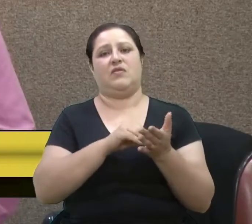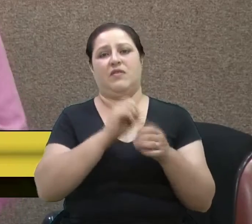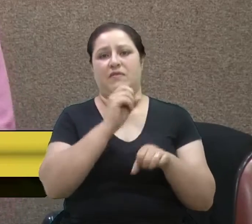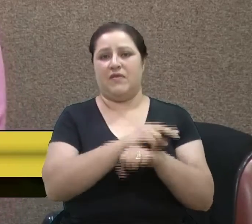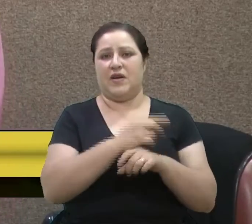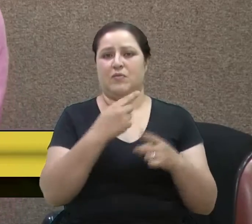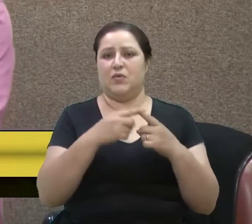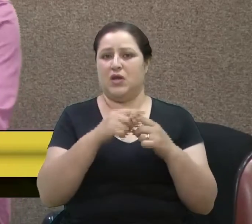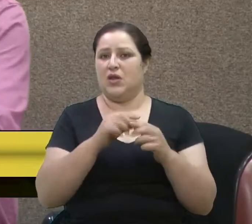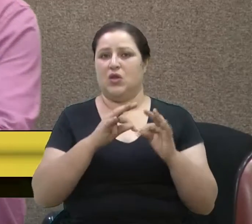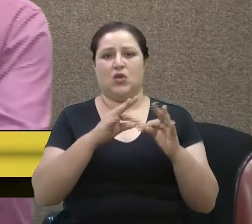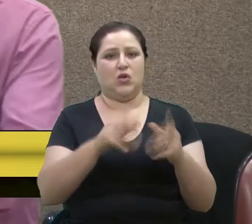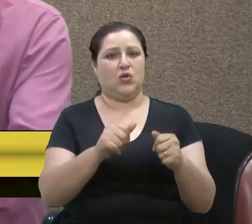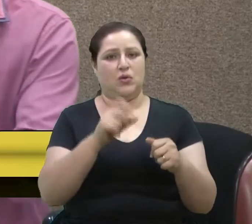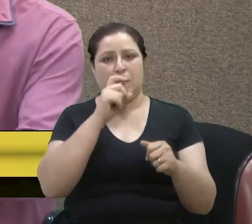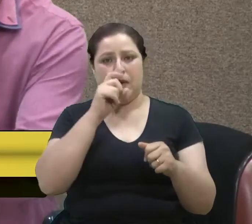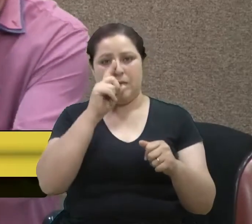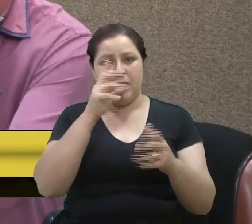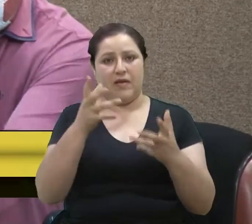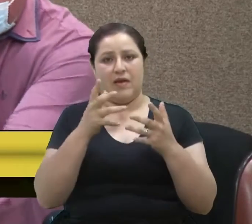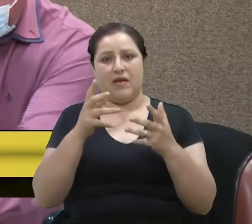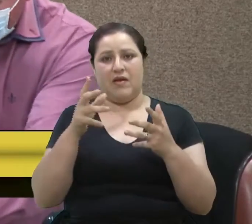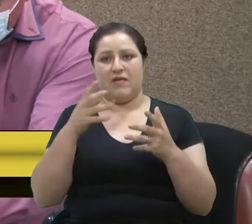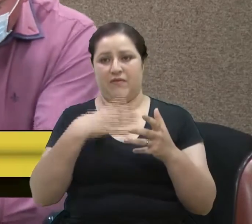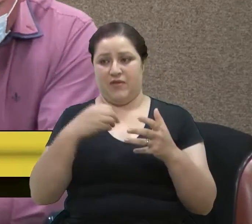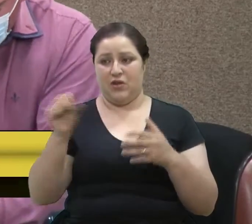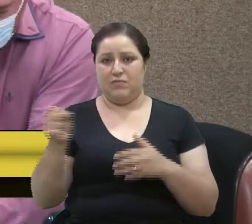colocar seus filhos em escolas como esta. Obrigado.